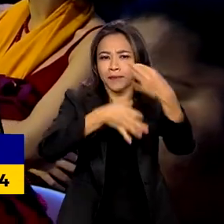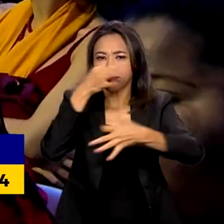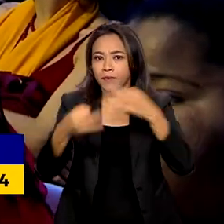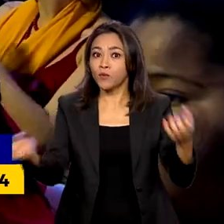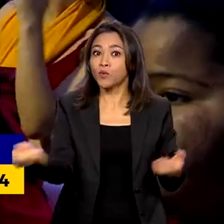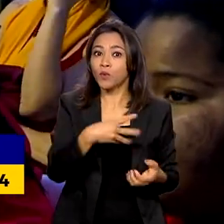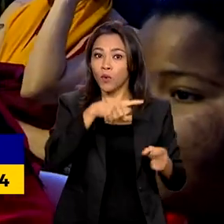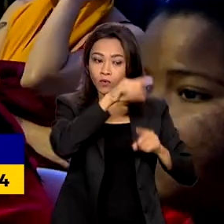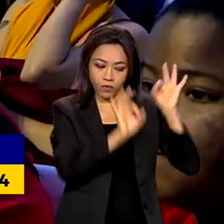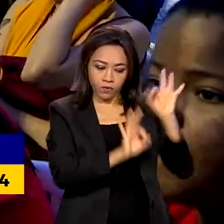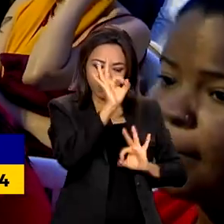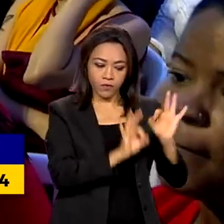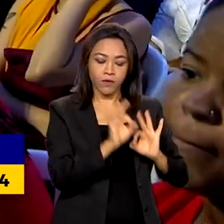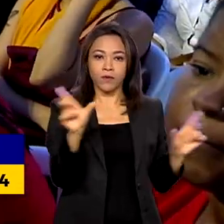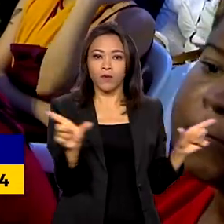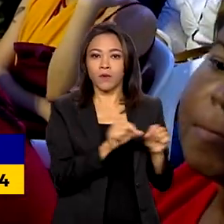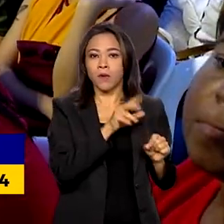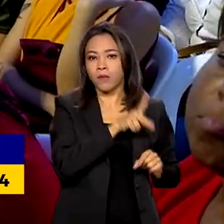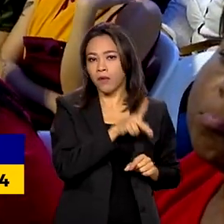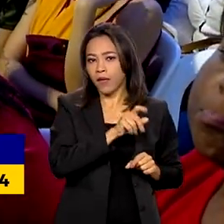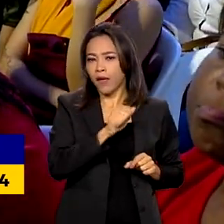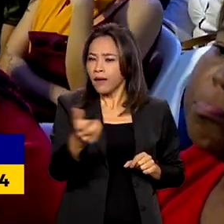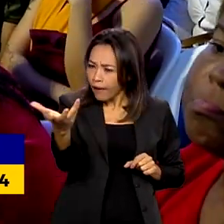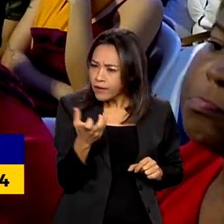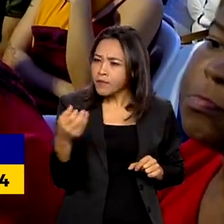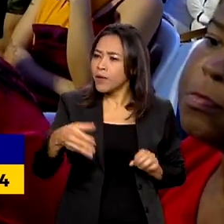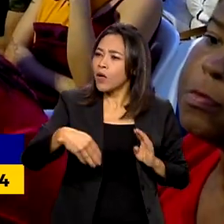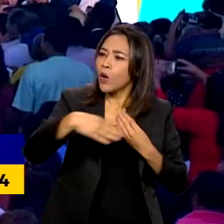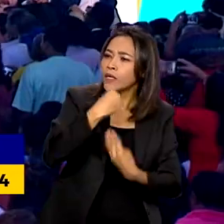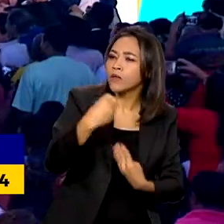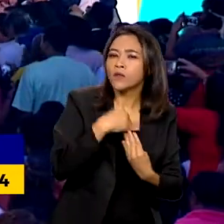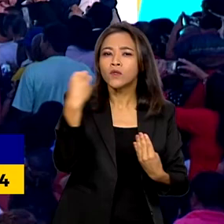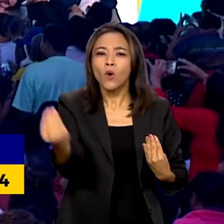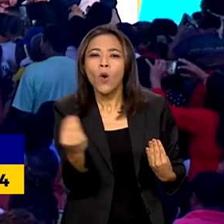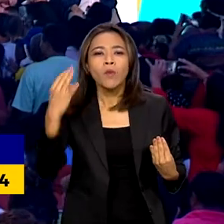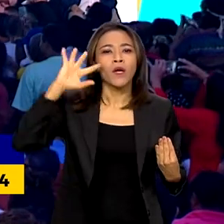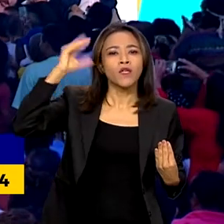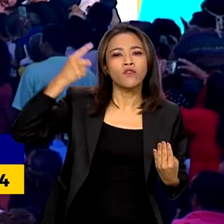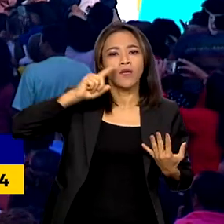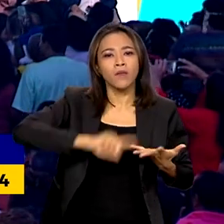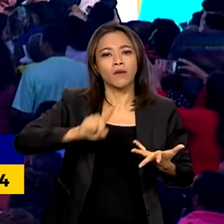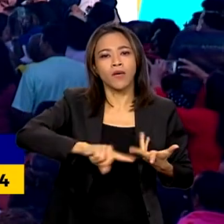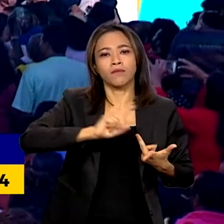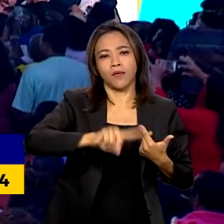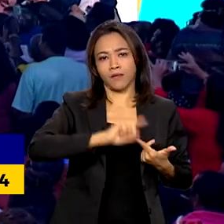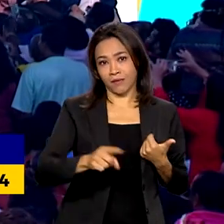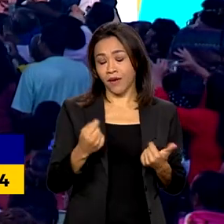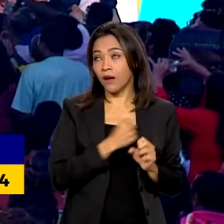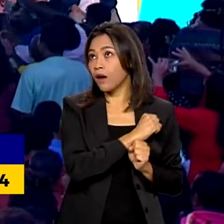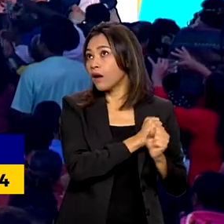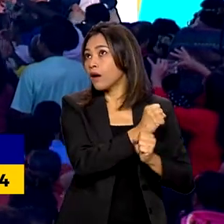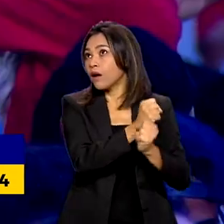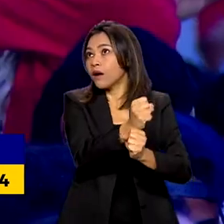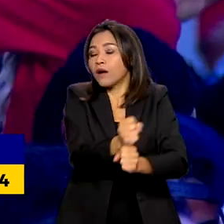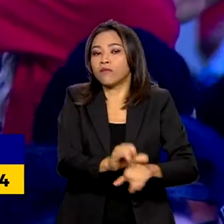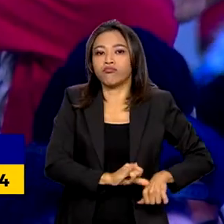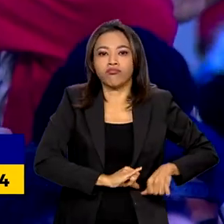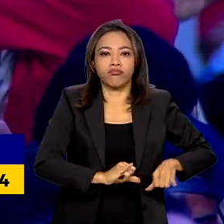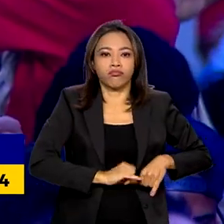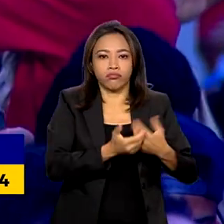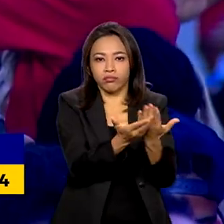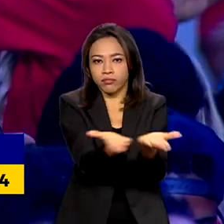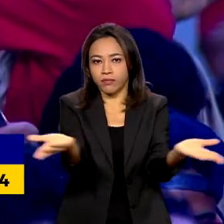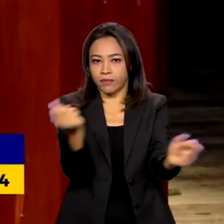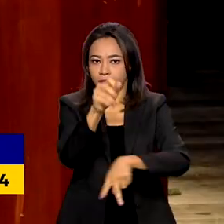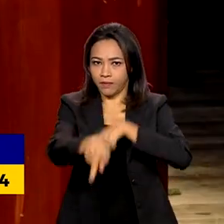Ele quer receber orientações locais sobre a melhor maneira de resolver transtornos que há anos aflingem a população.